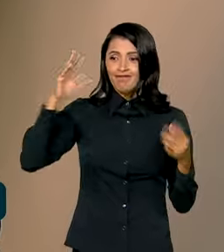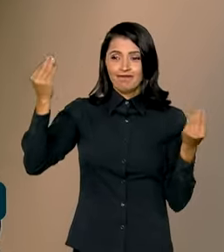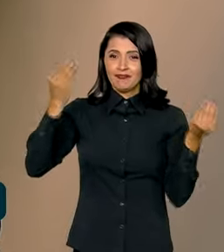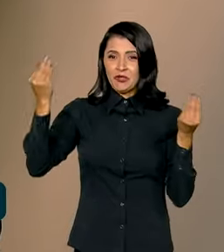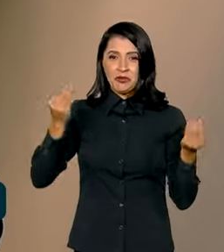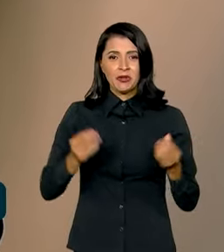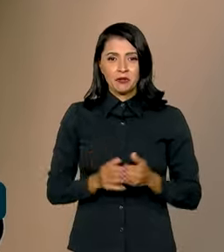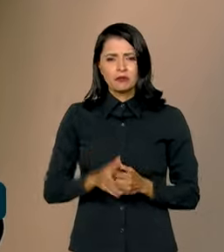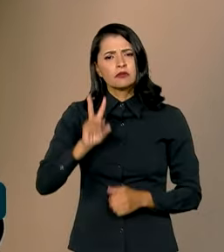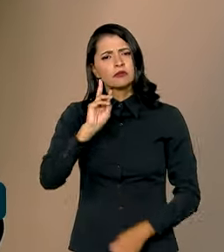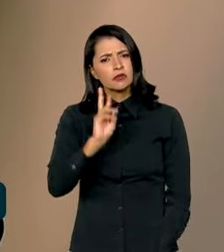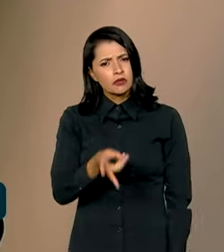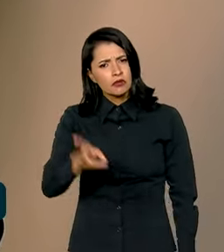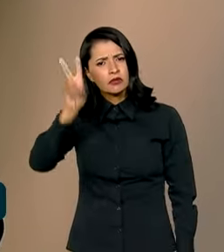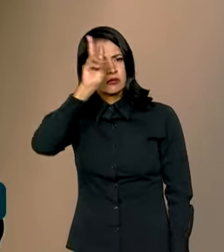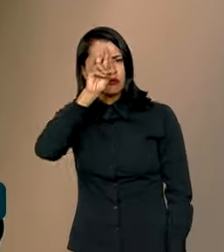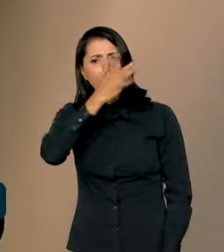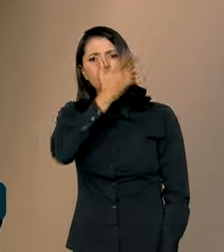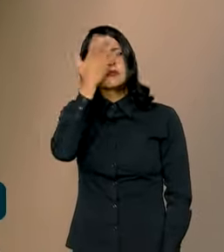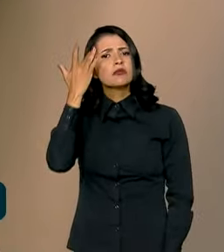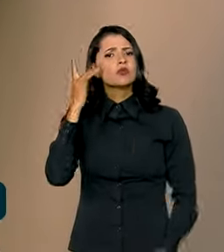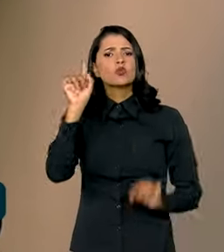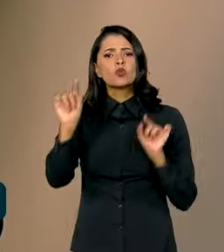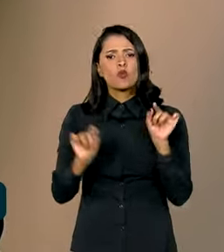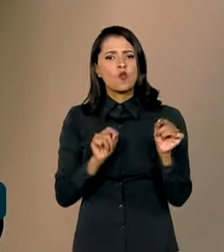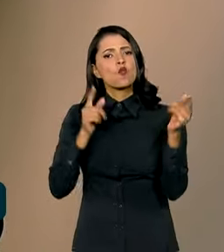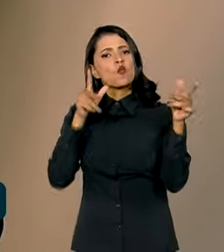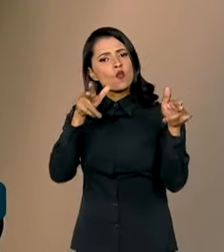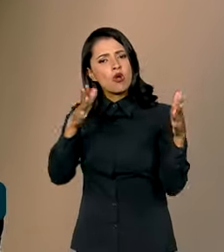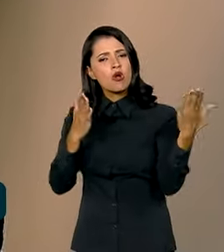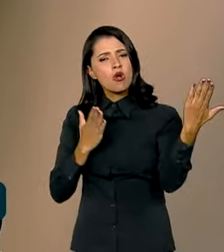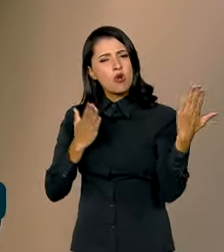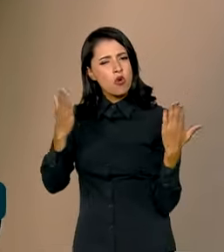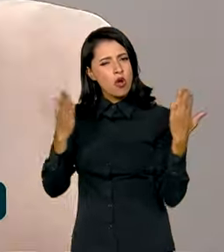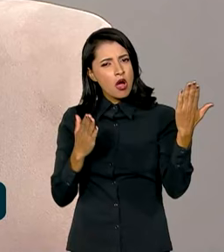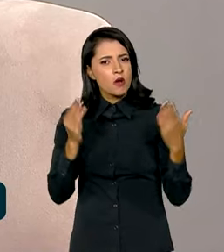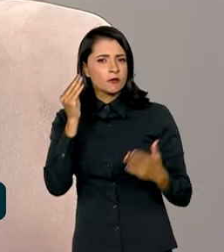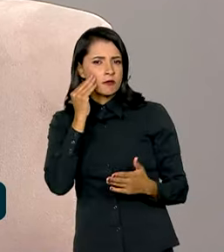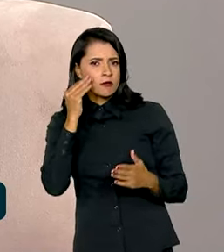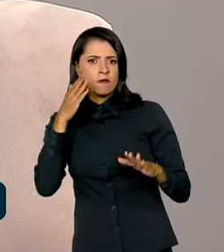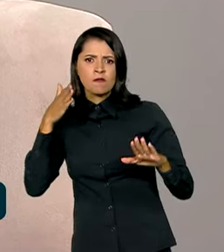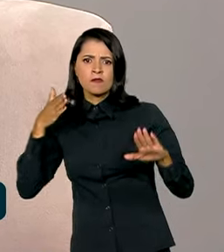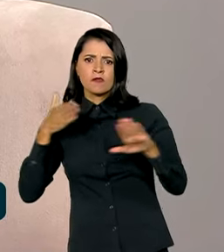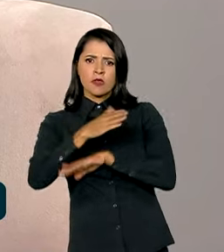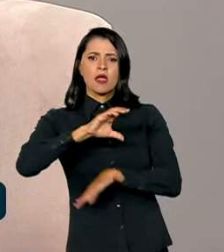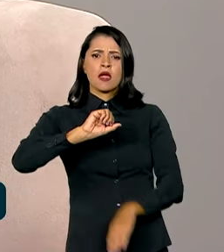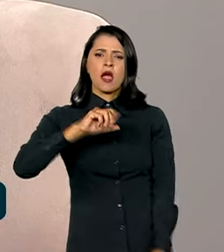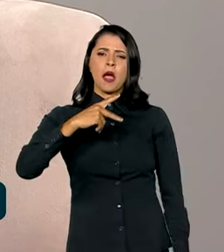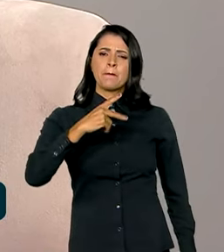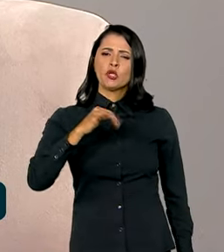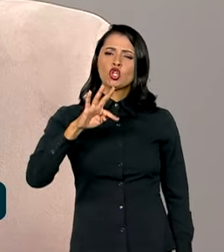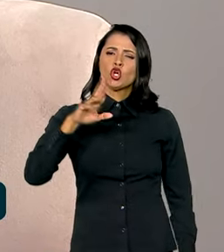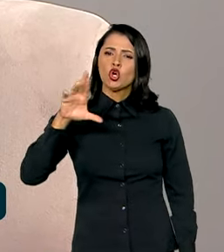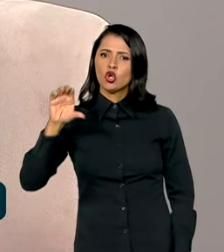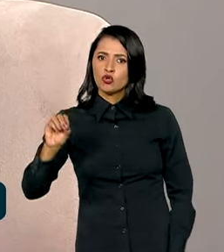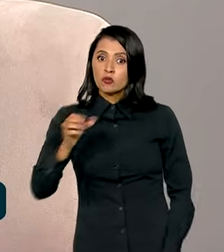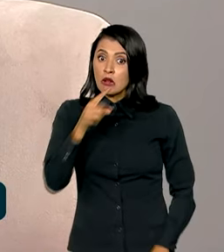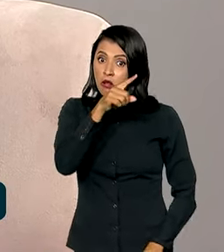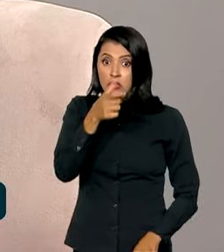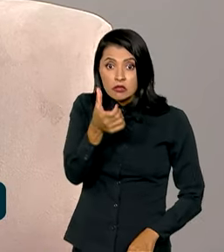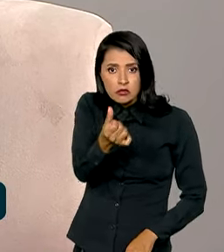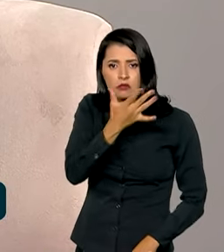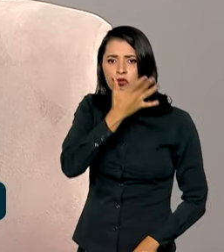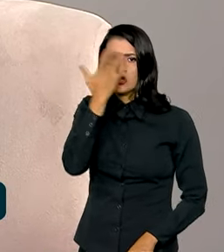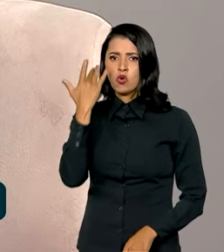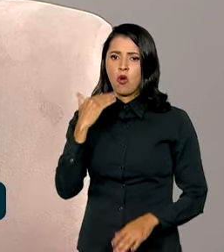Eu sempre lembro as pessoas que, numa situação semelhante, na tentativa de invasão do Capitólio, seis pessoas foram mortas